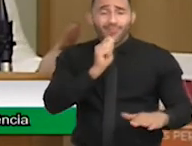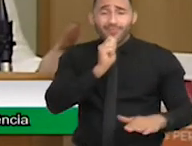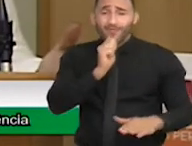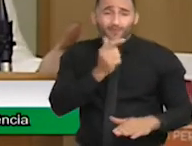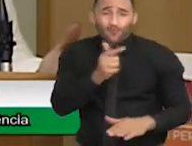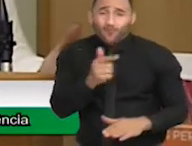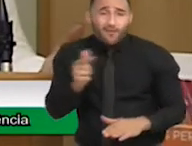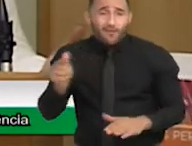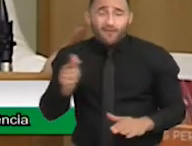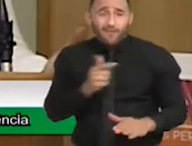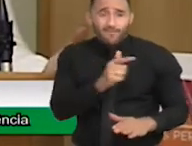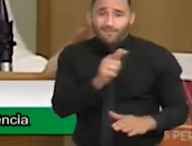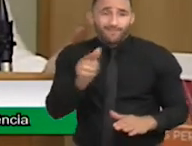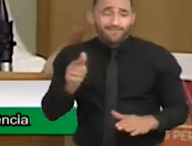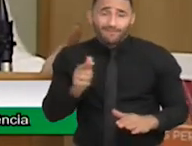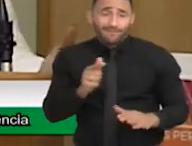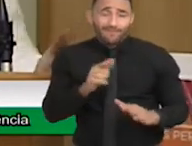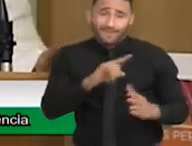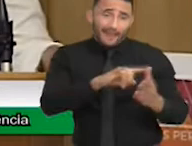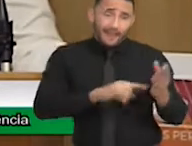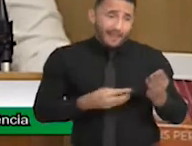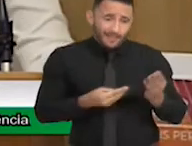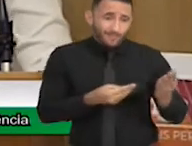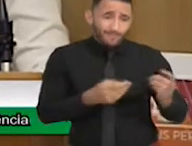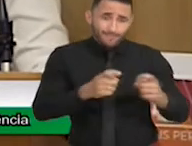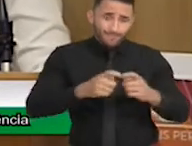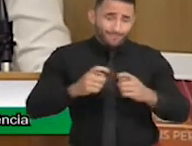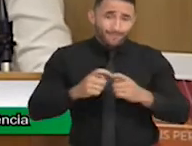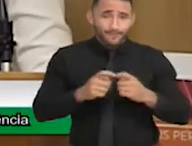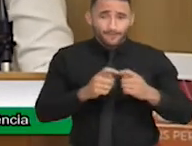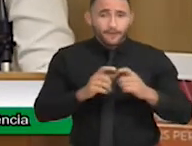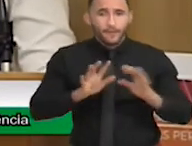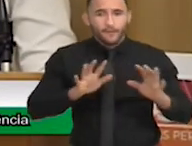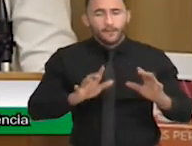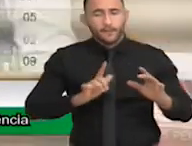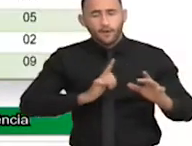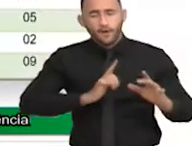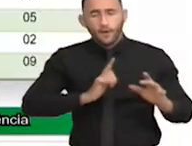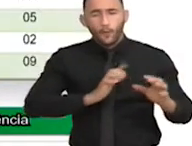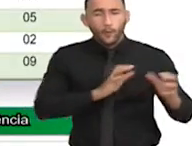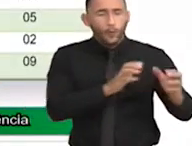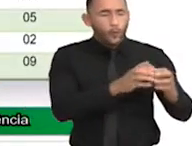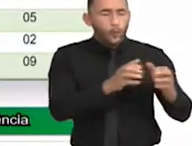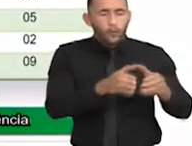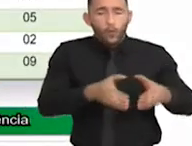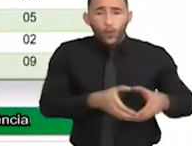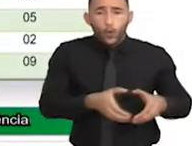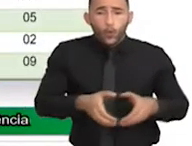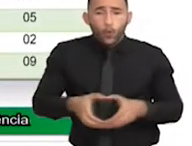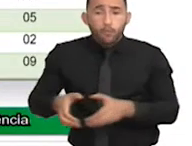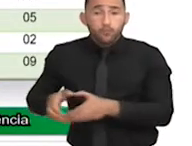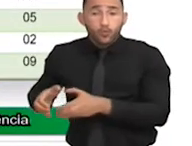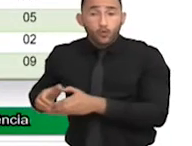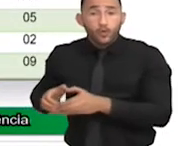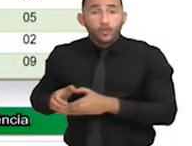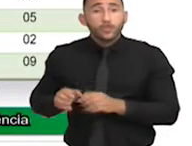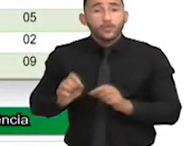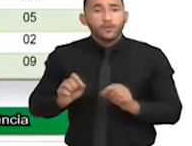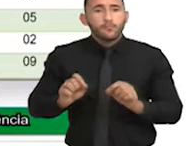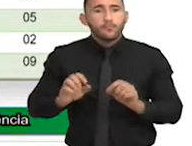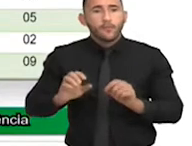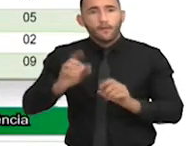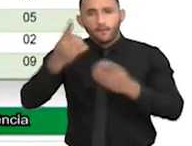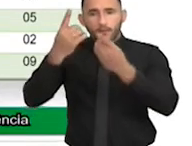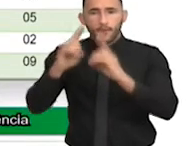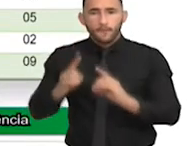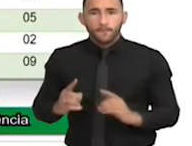deficiência. Então, a gente acredita que possa ter mais. Nós temos aí as categorias das crianças com deficiência, 27